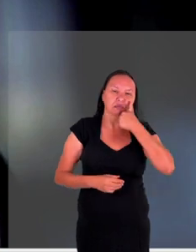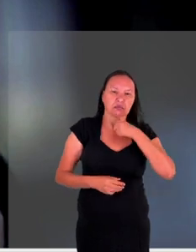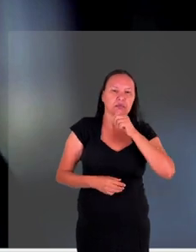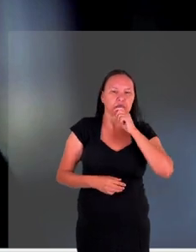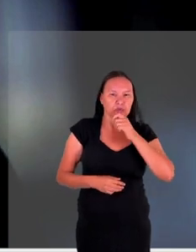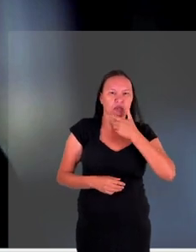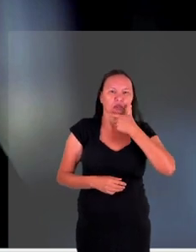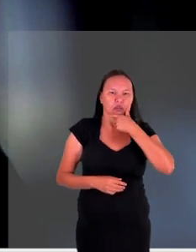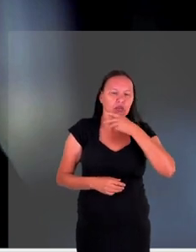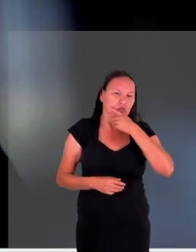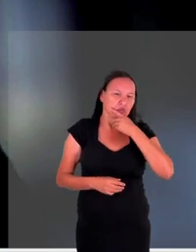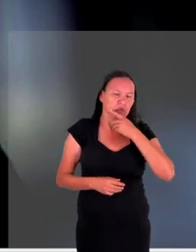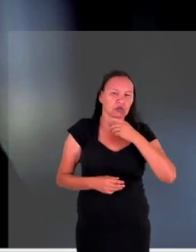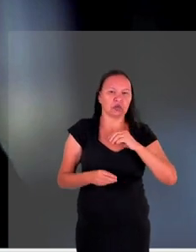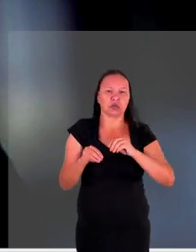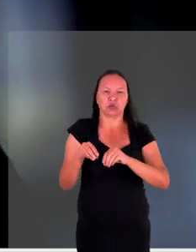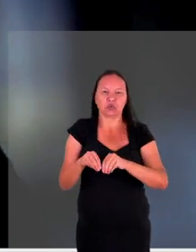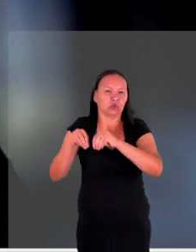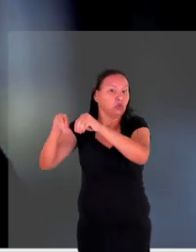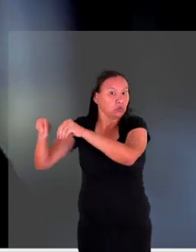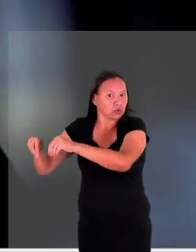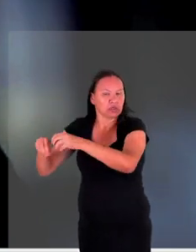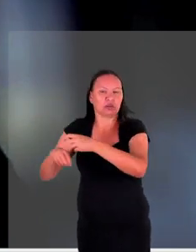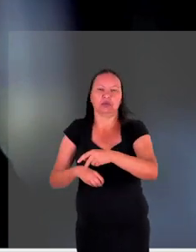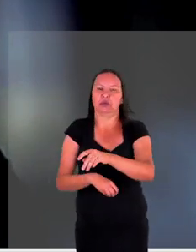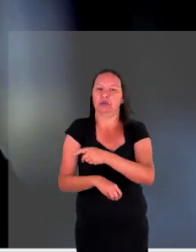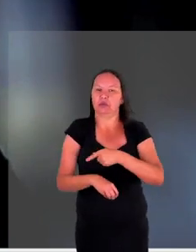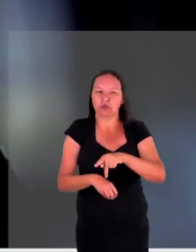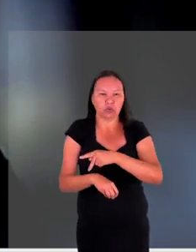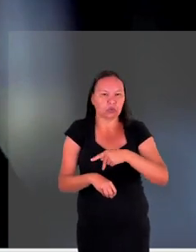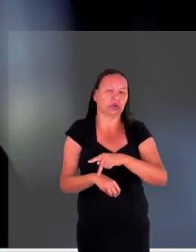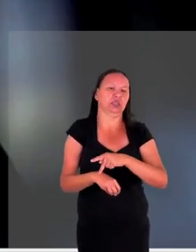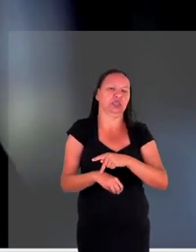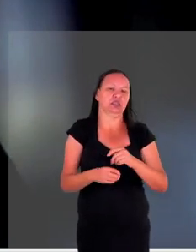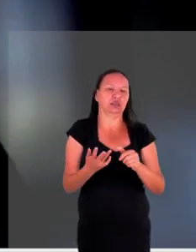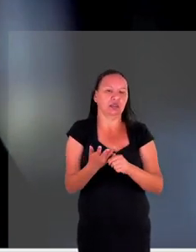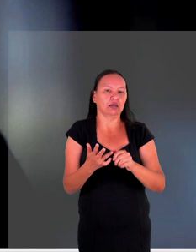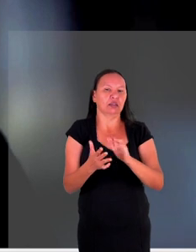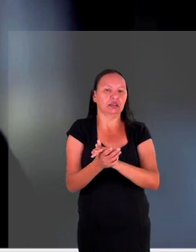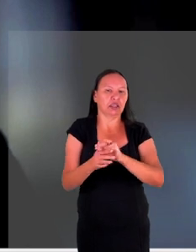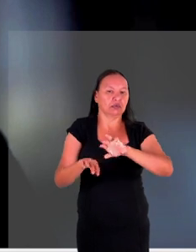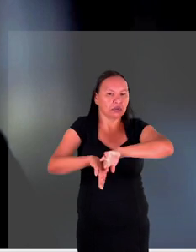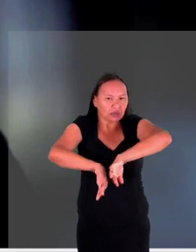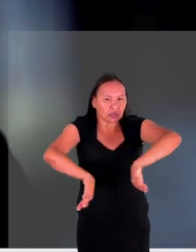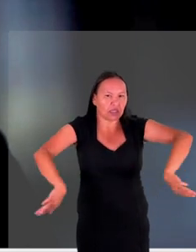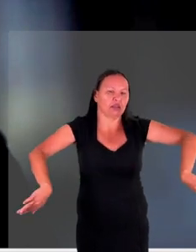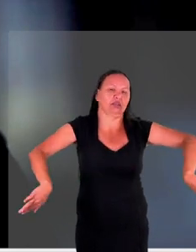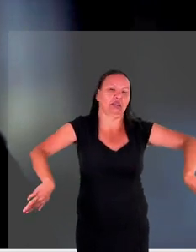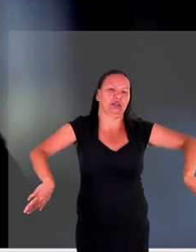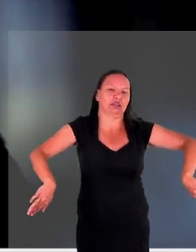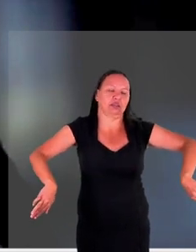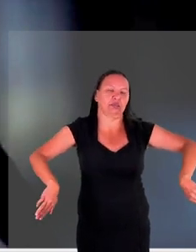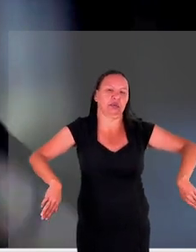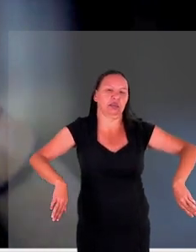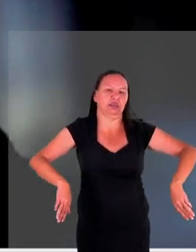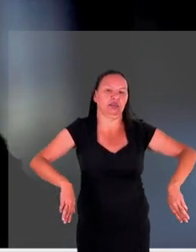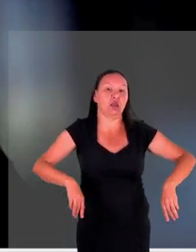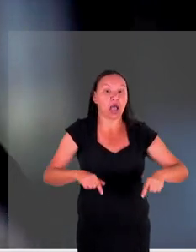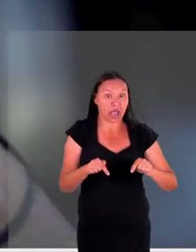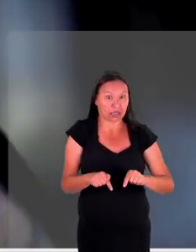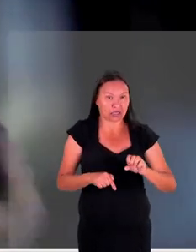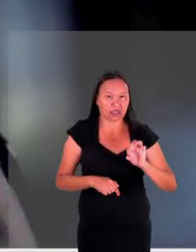não pode sair do país as esposas saíram terminaram o casamento eles estão aqui sozinhos né e aí você tem todo o estigma também